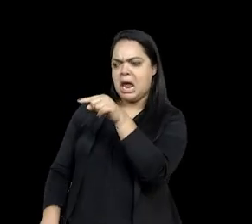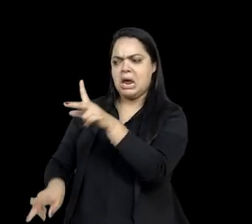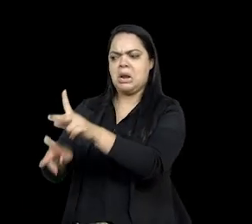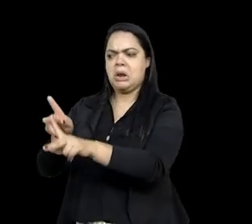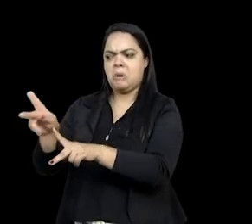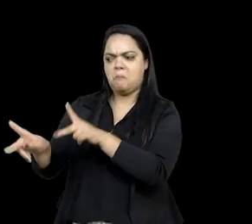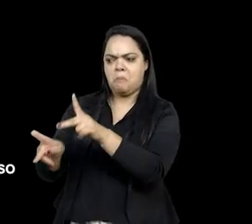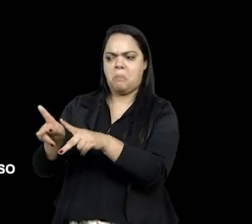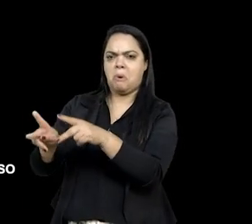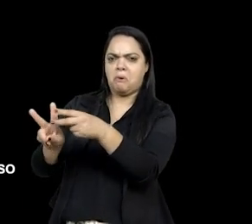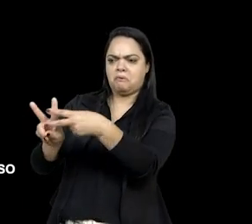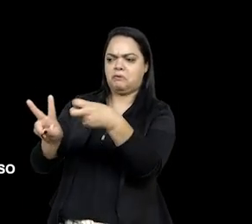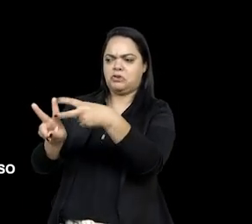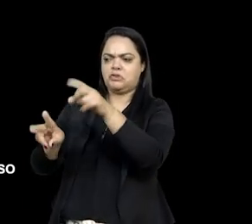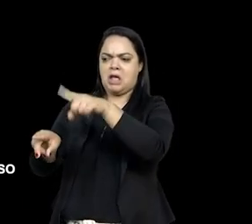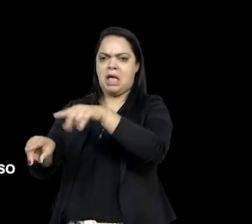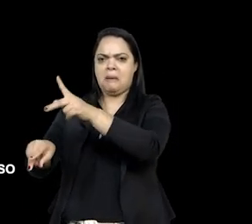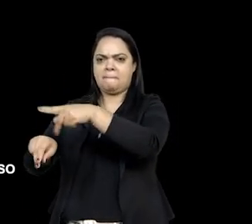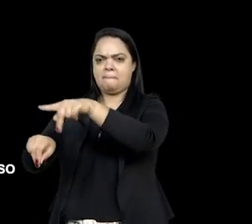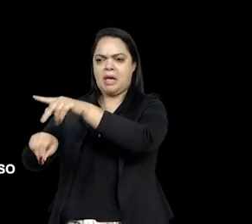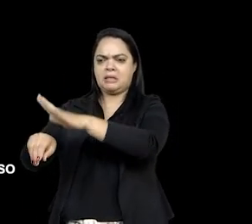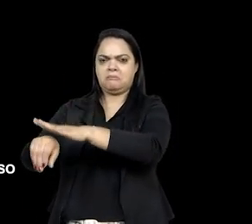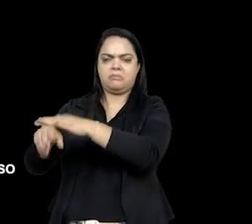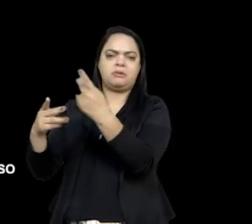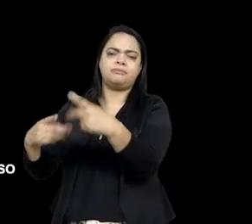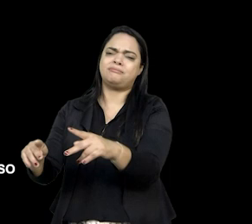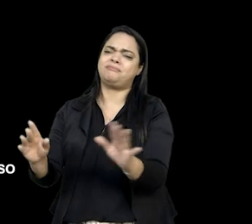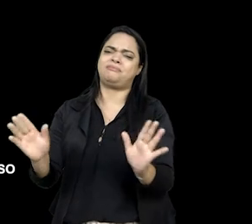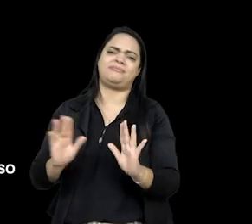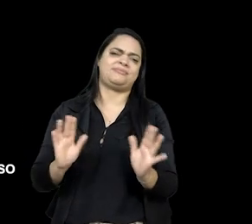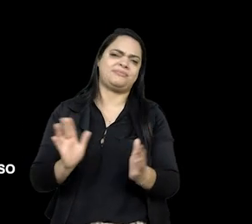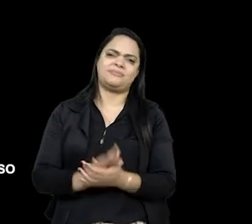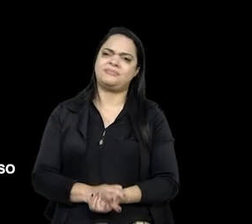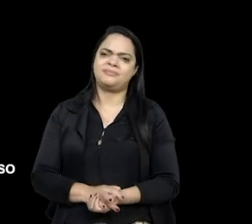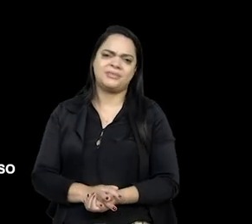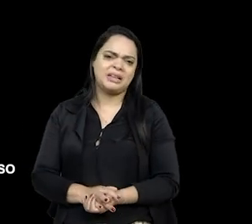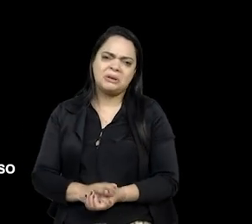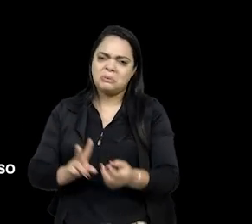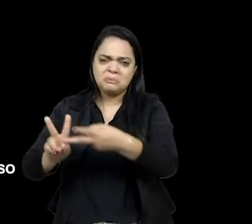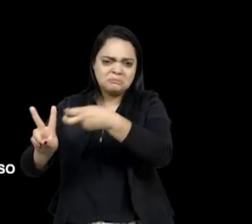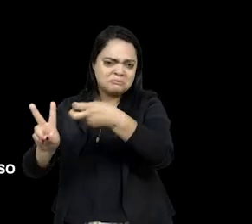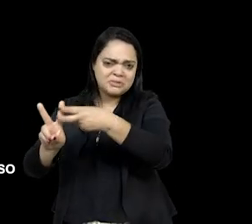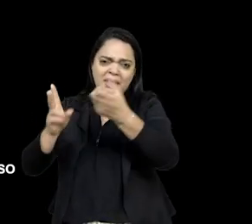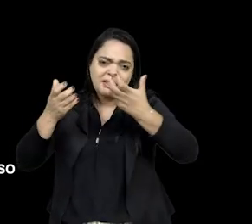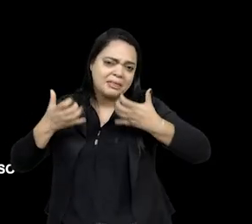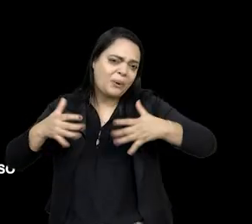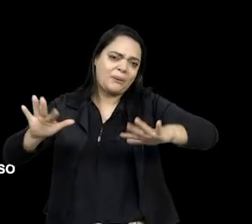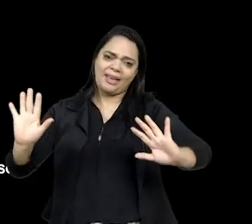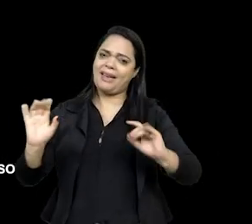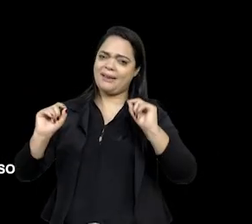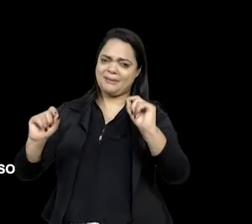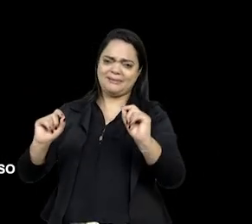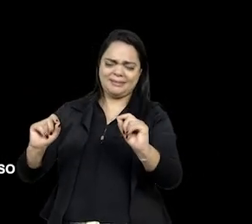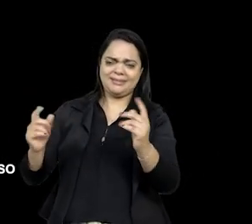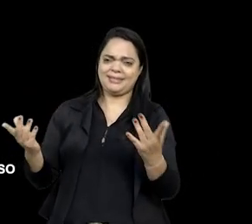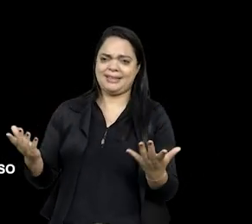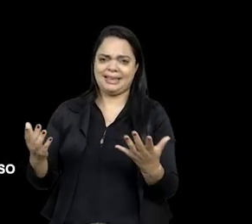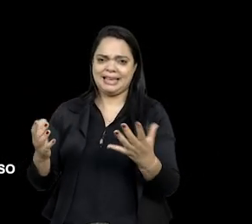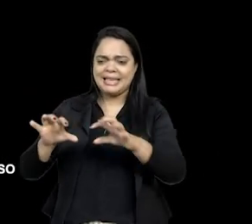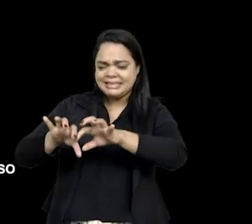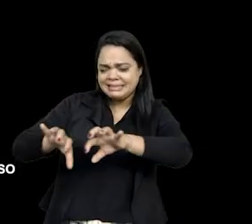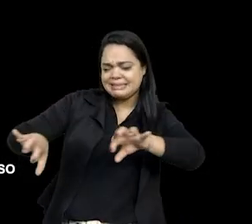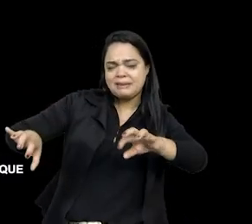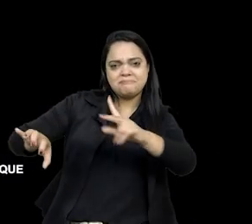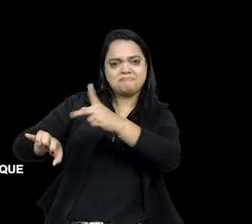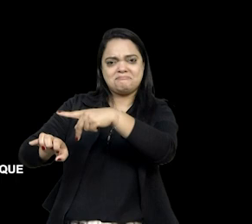coisa do tipo. E não é de interesse, assim, majoritário dos povos indígenas, tanto que eles se qualificam muitas vezes,